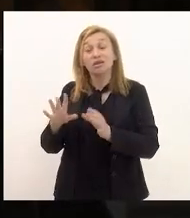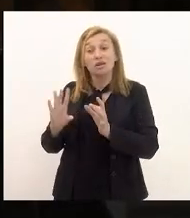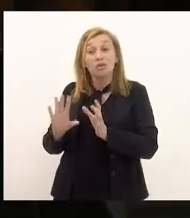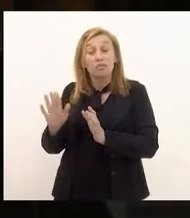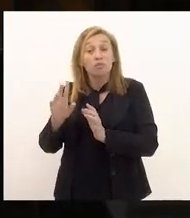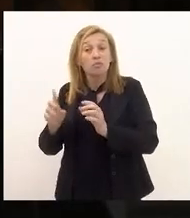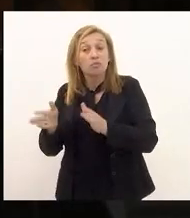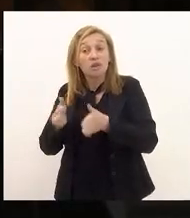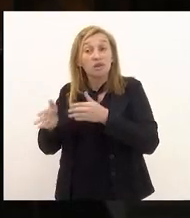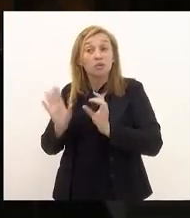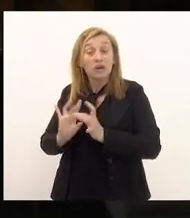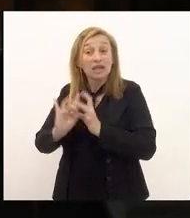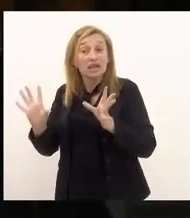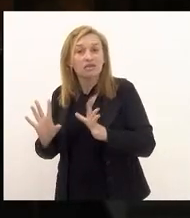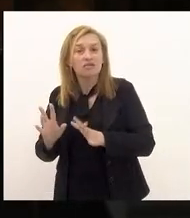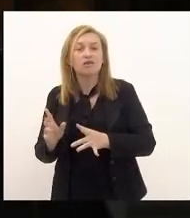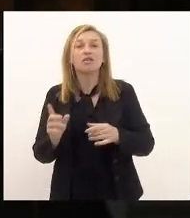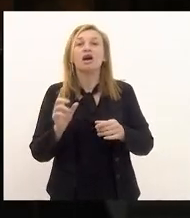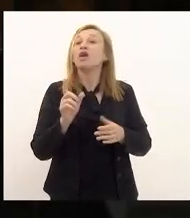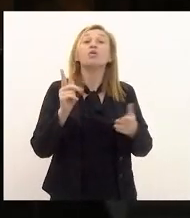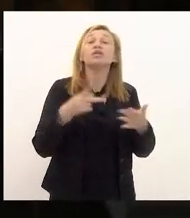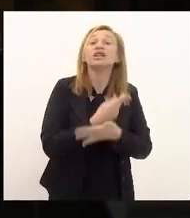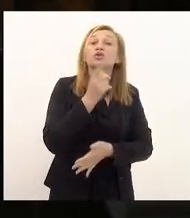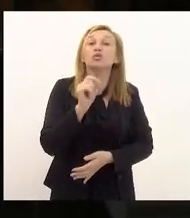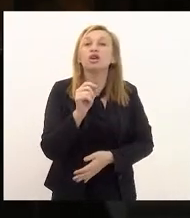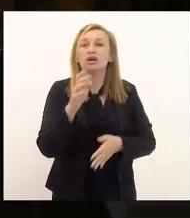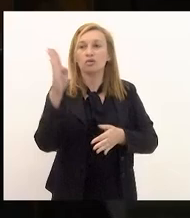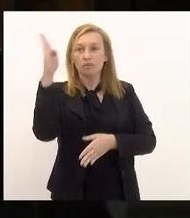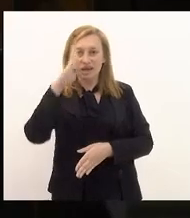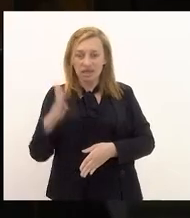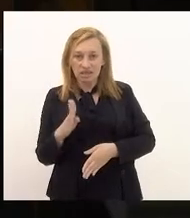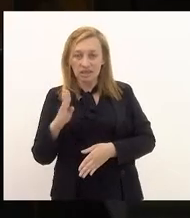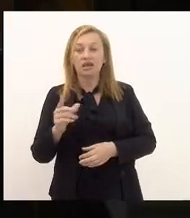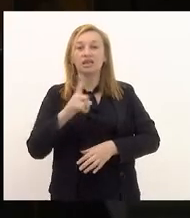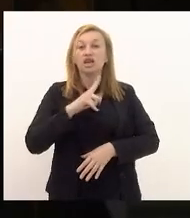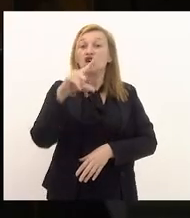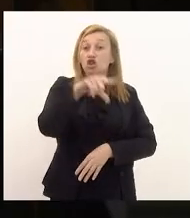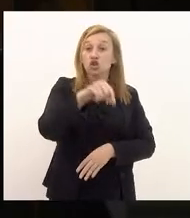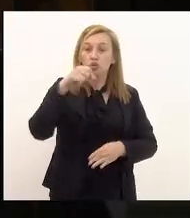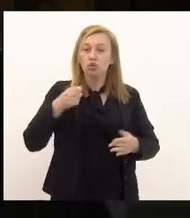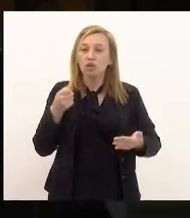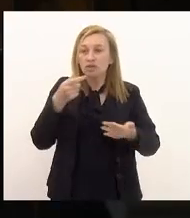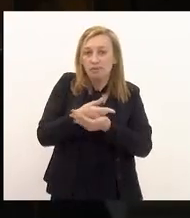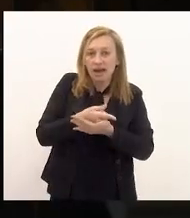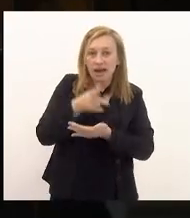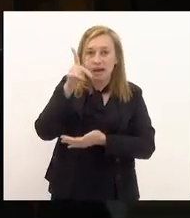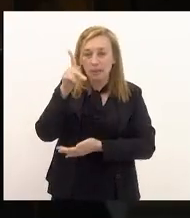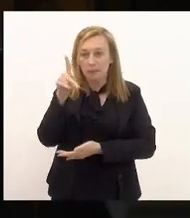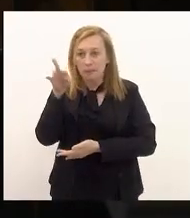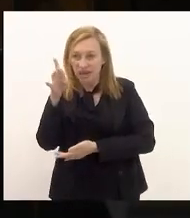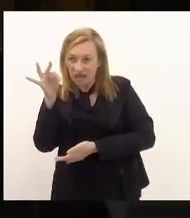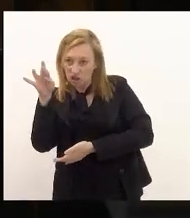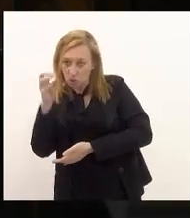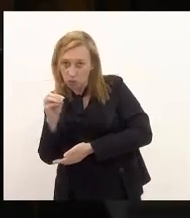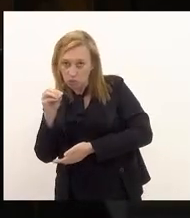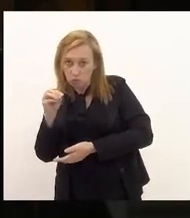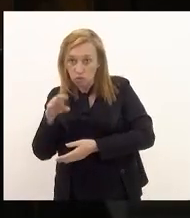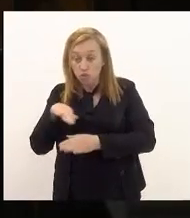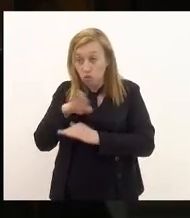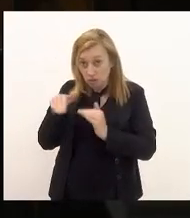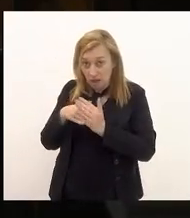isso faz com que o Brasil caso tenha a opção em pagar esses precatórios na totalidade